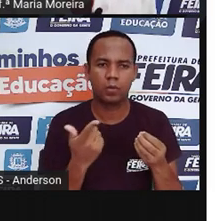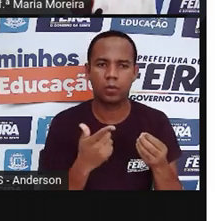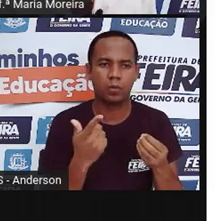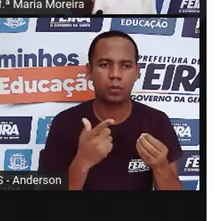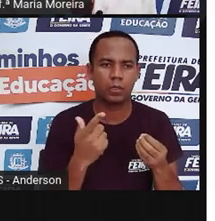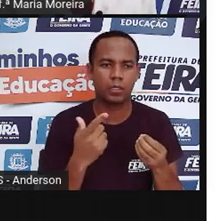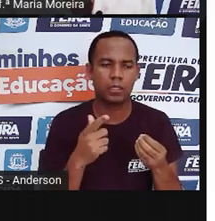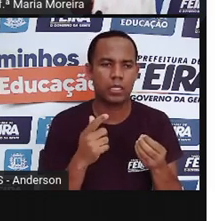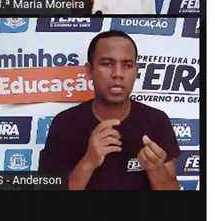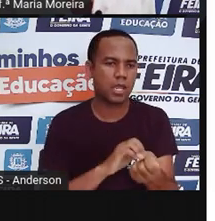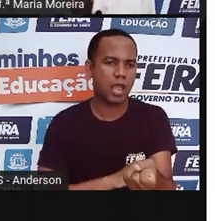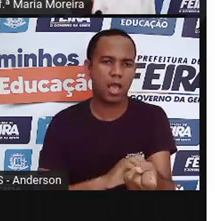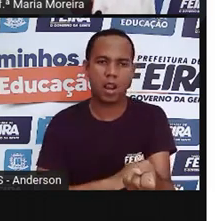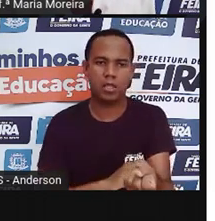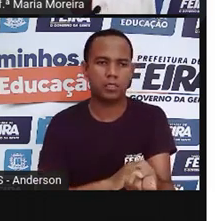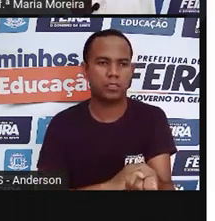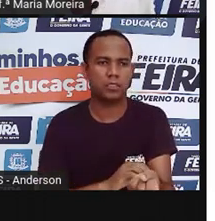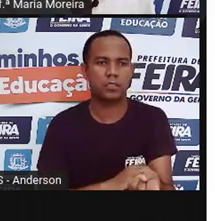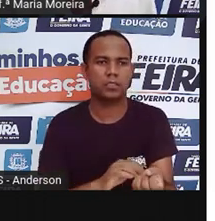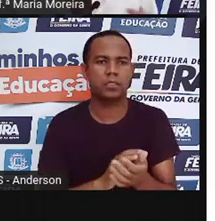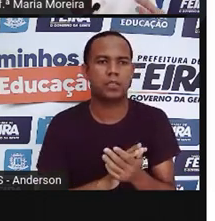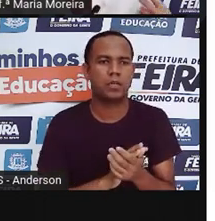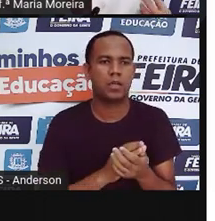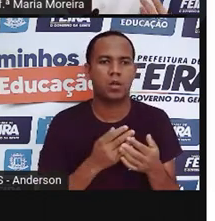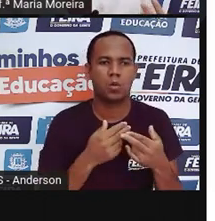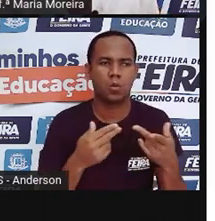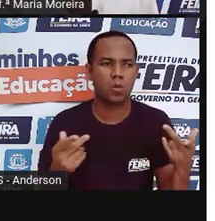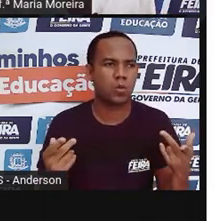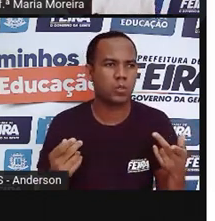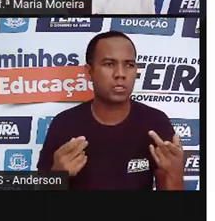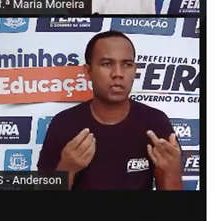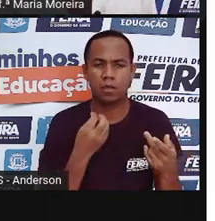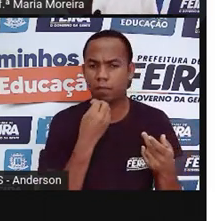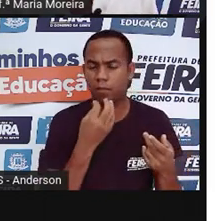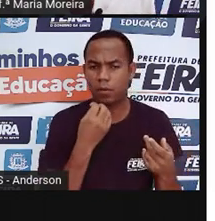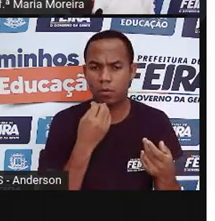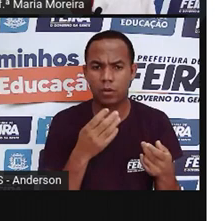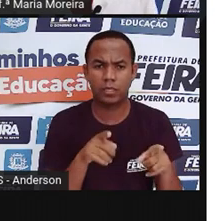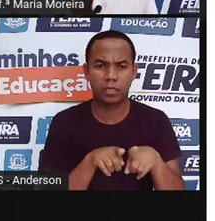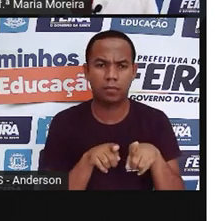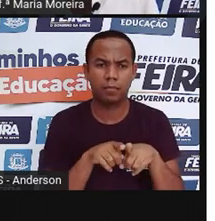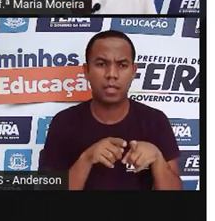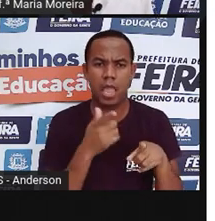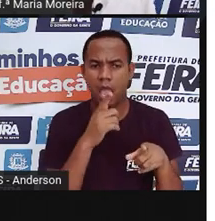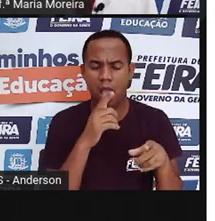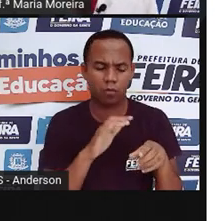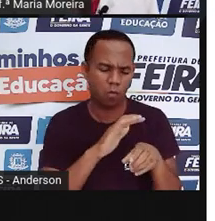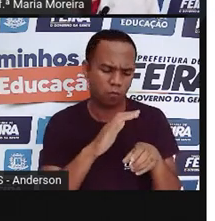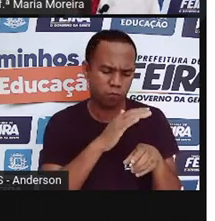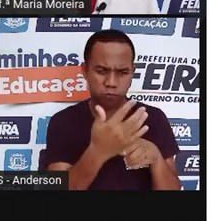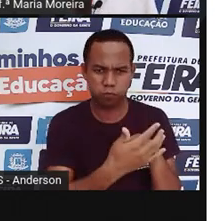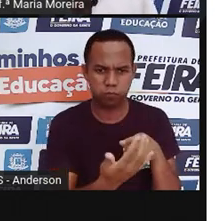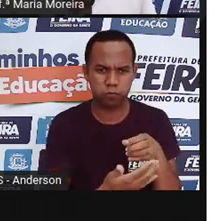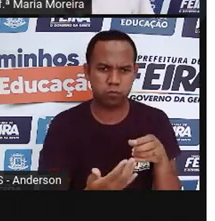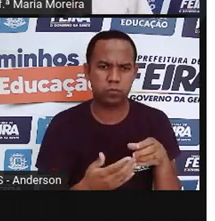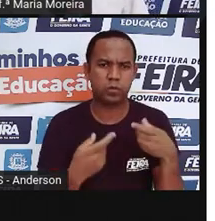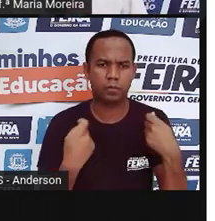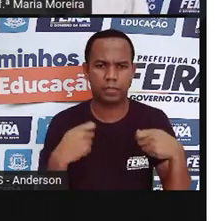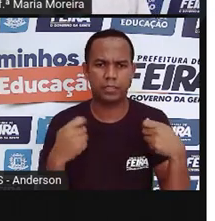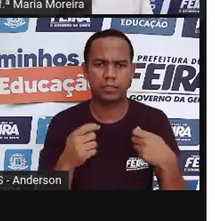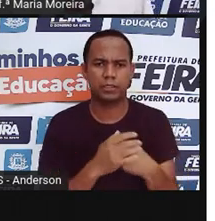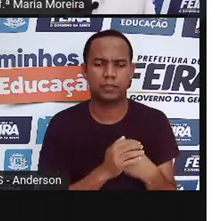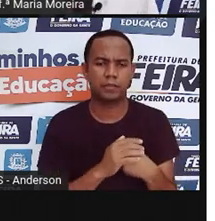o quê? Alergia, né? Materiais confortáveis e laváveis. Por que laváveis? Por quê?